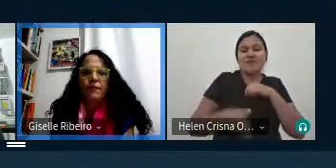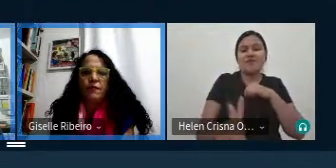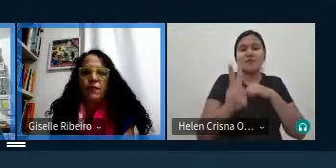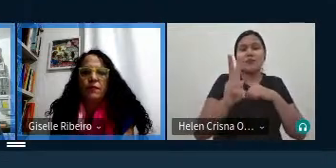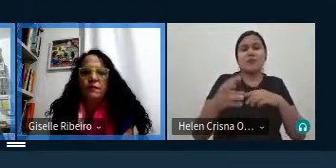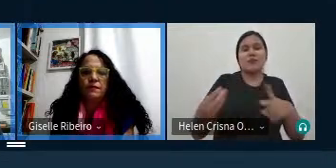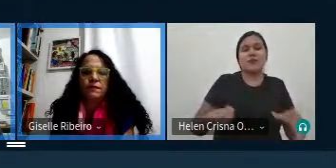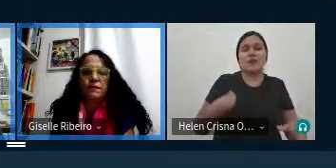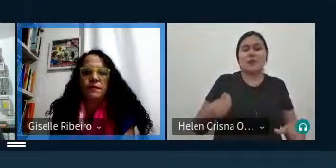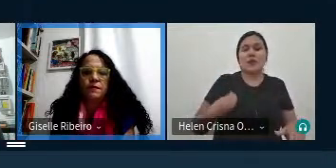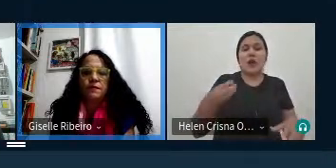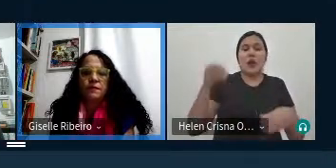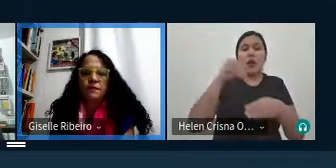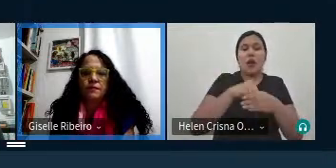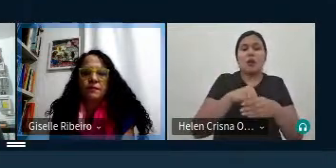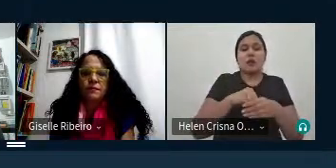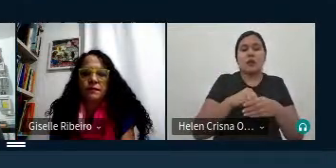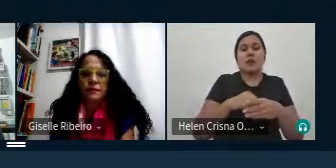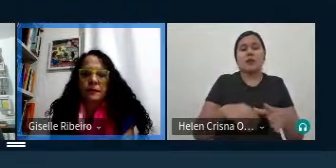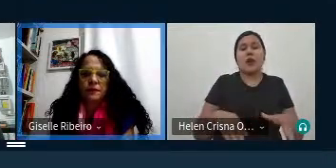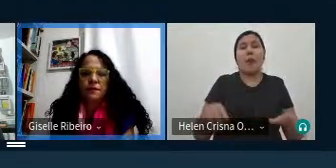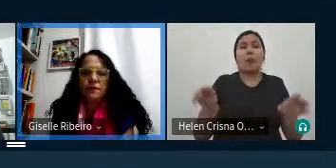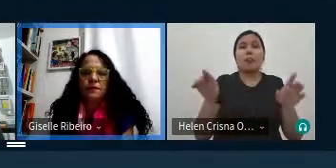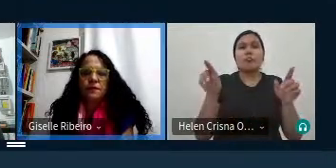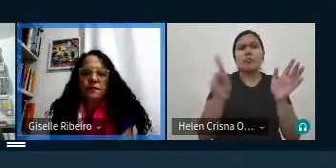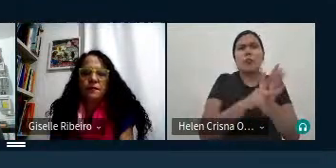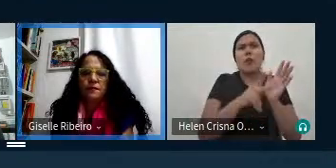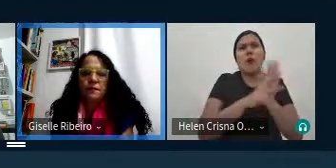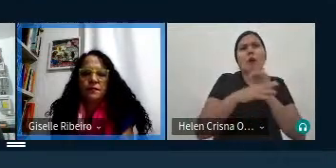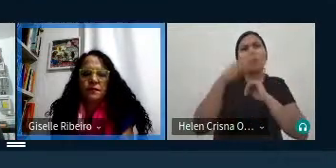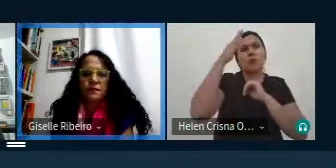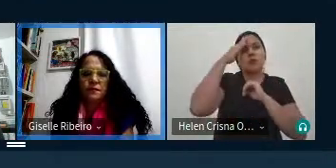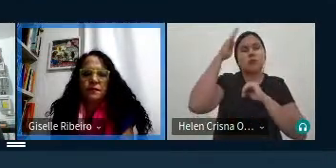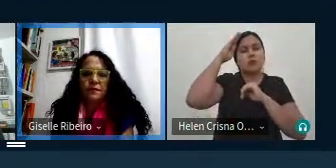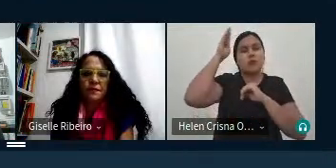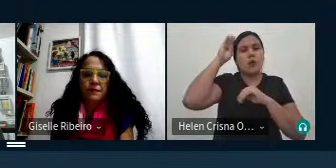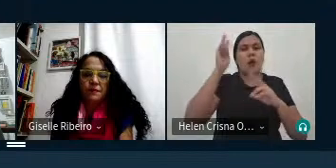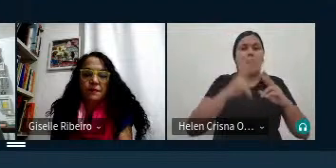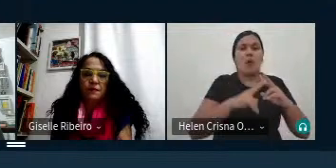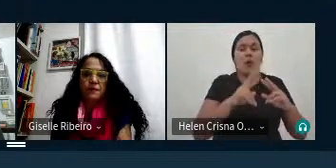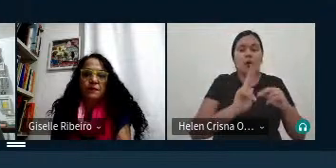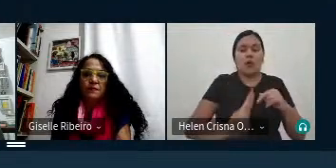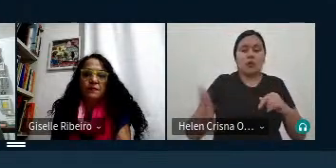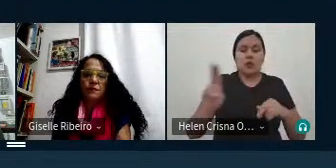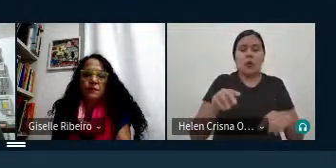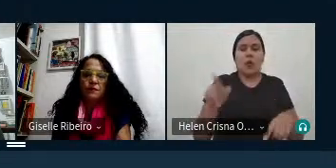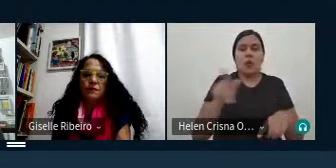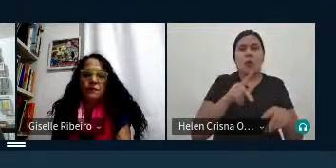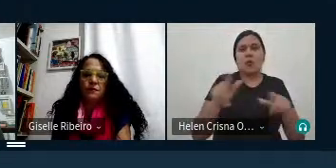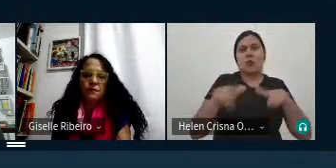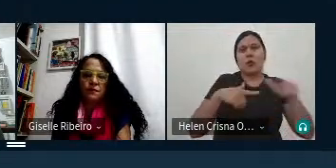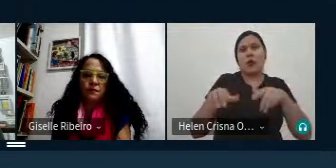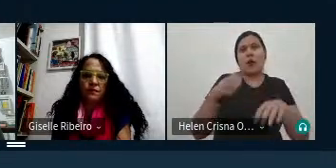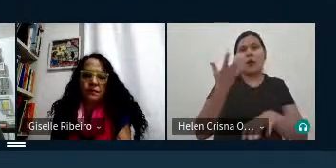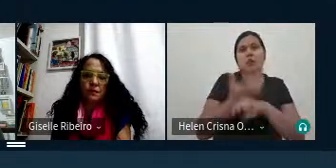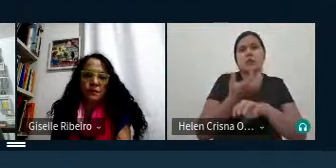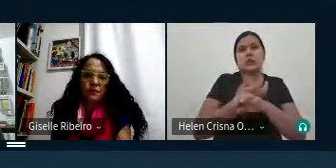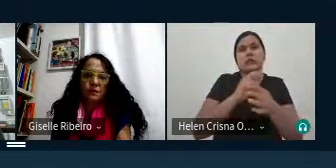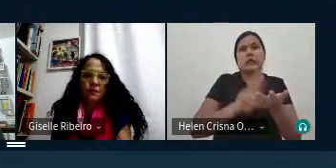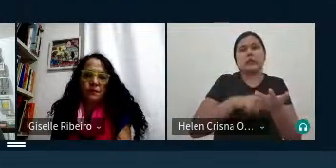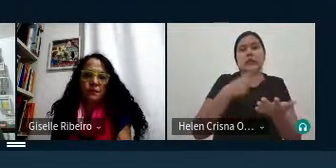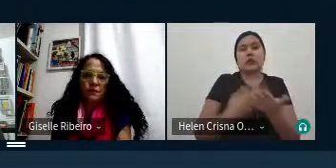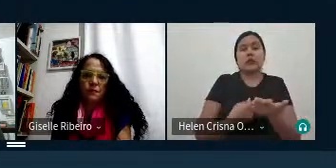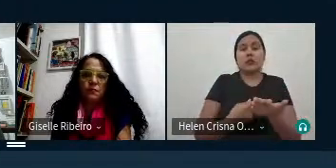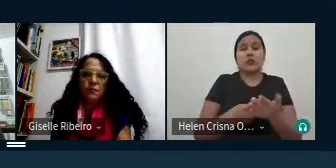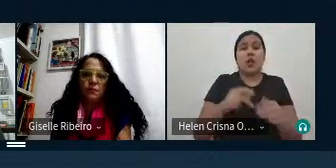presente dentro da própria academia e eu procuro sempre eu trabalho com a disciplina de tradução eu procuro